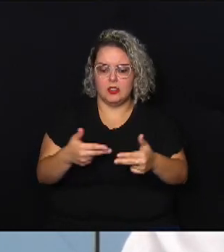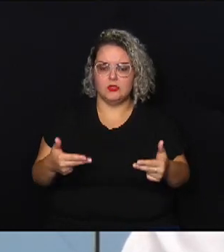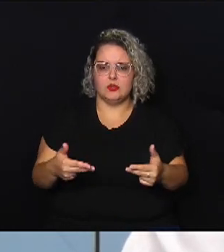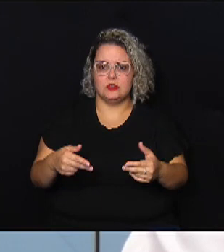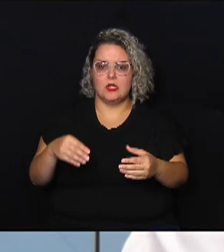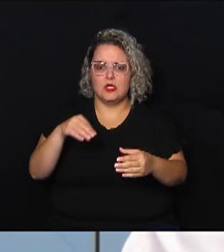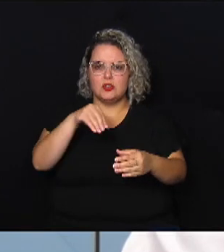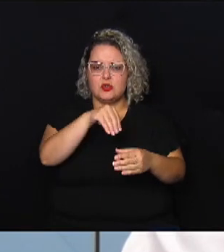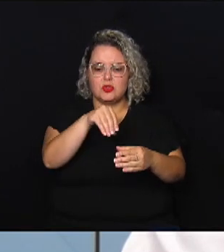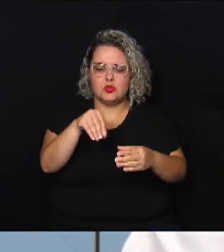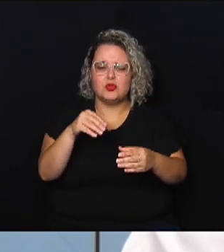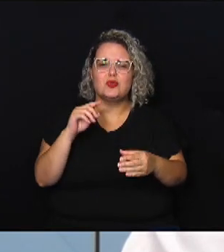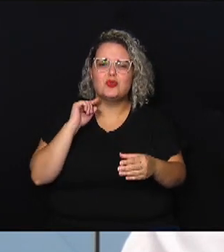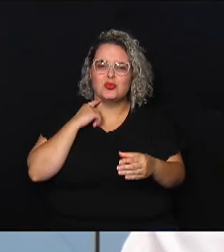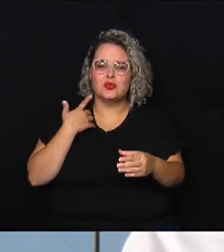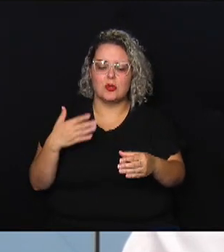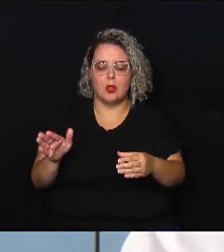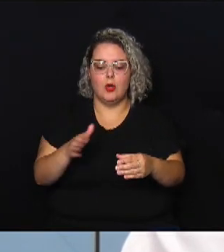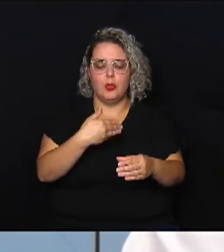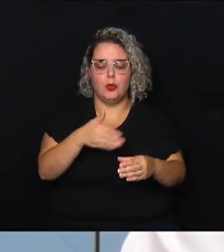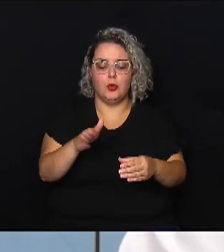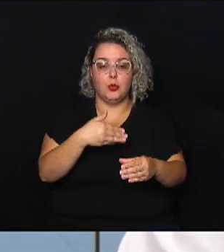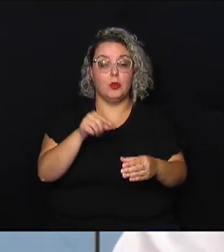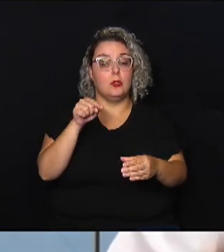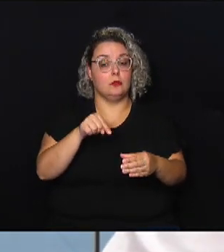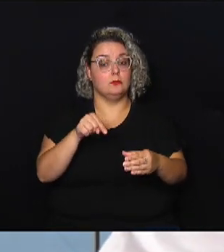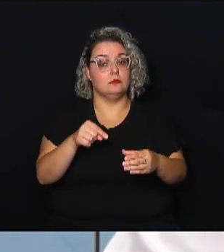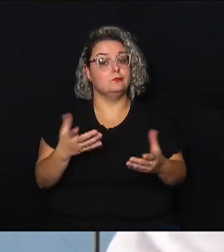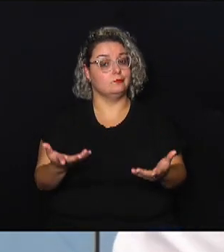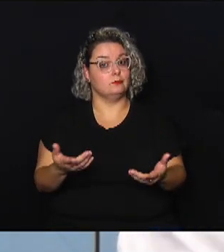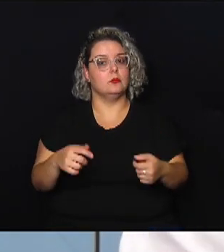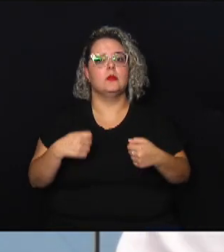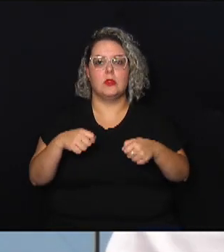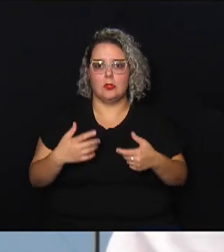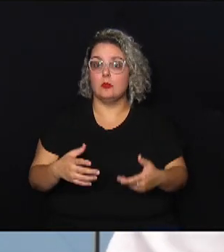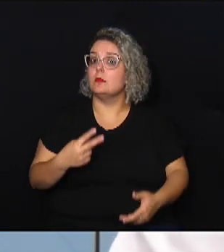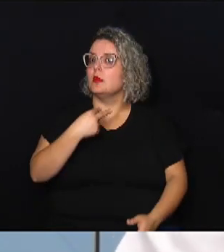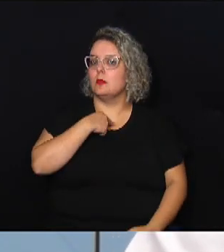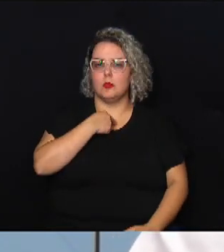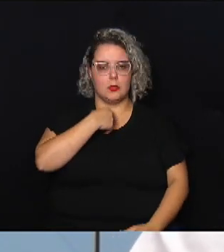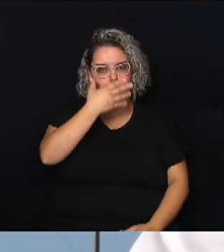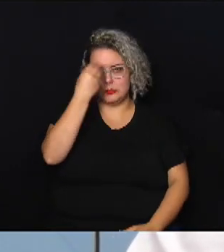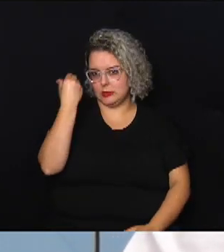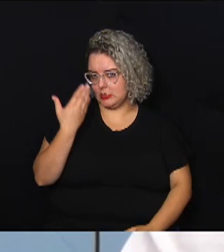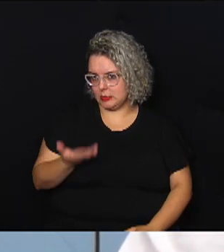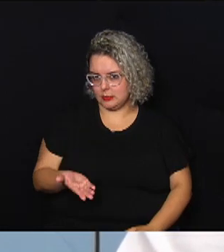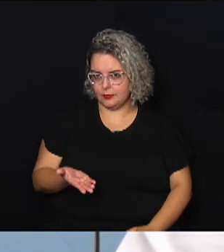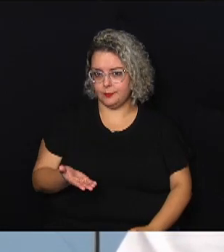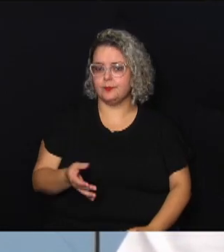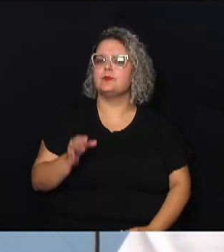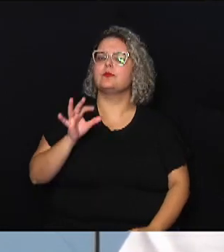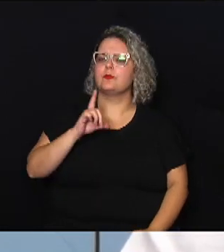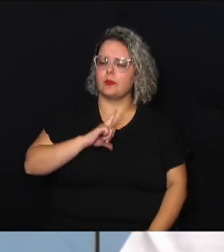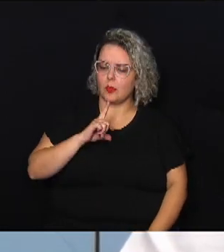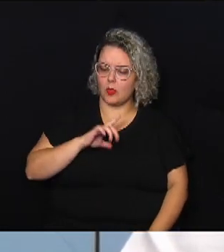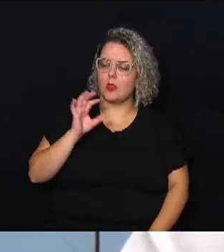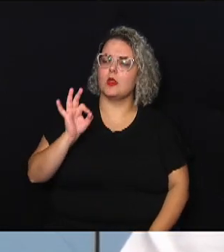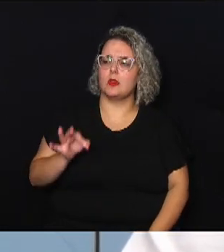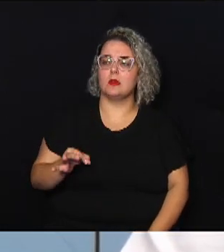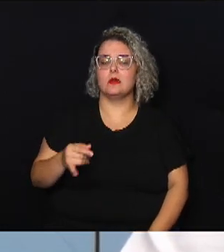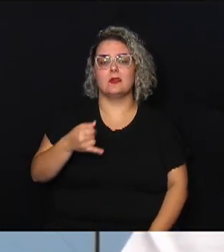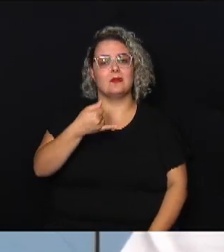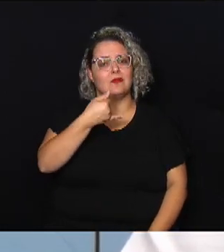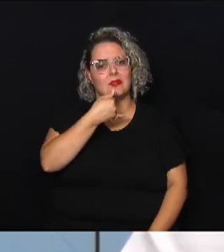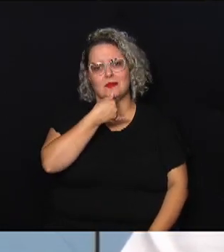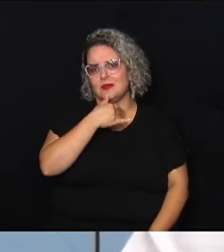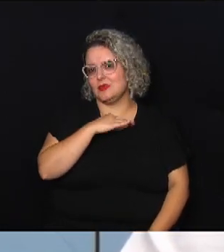vivo nós precisamos dar vida a esse povo eu tenho certeza que infelizmente com a morte das pessoas